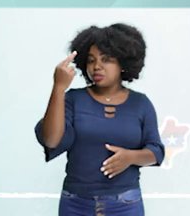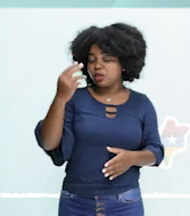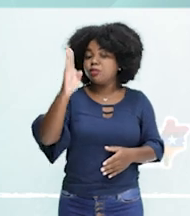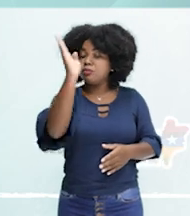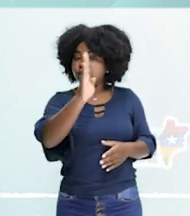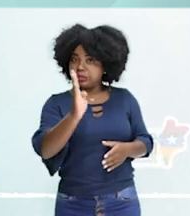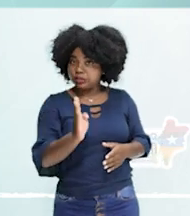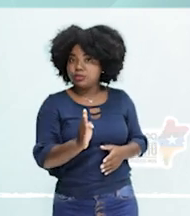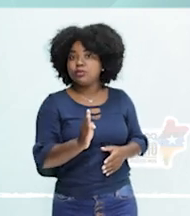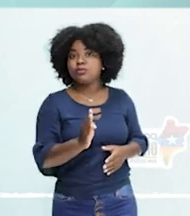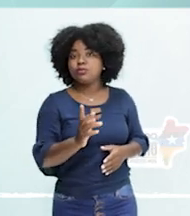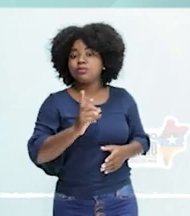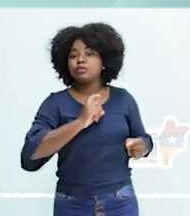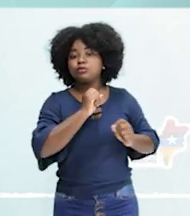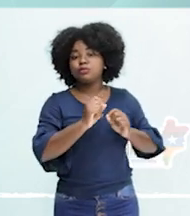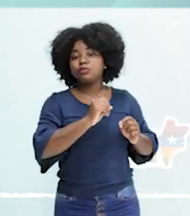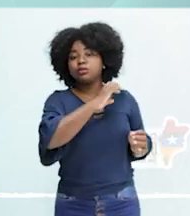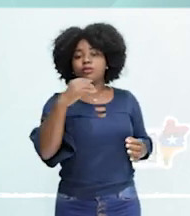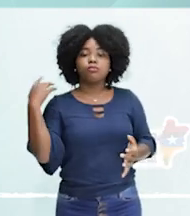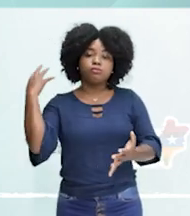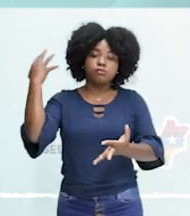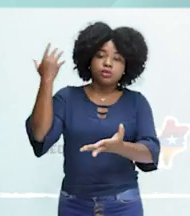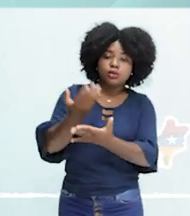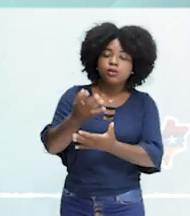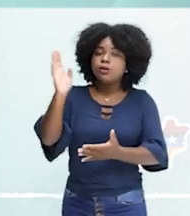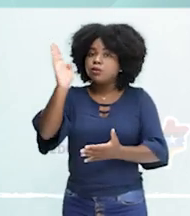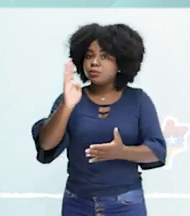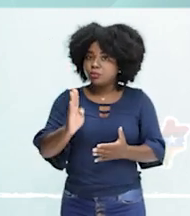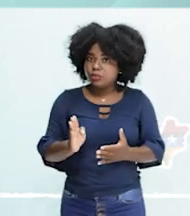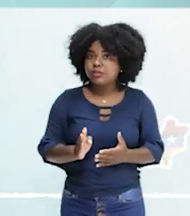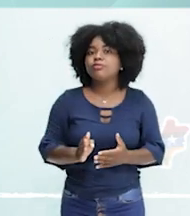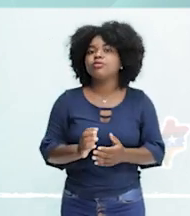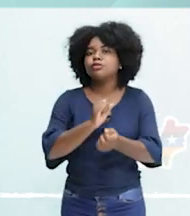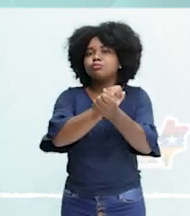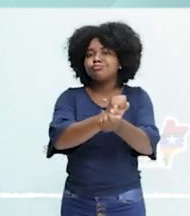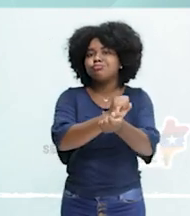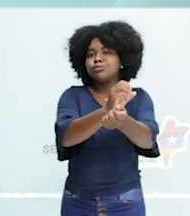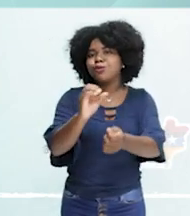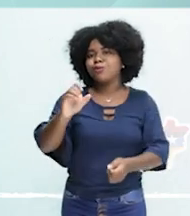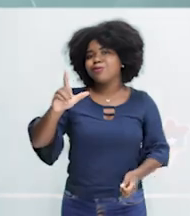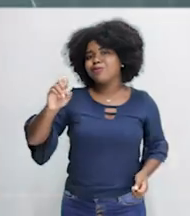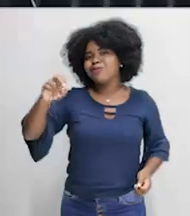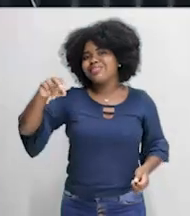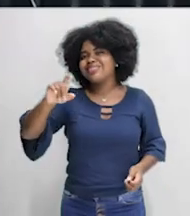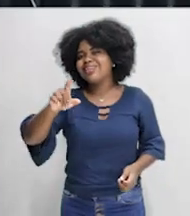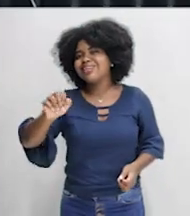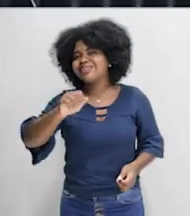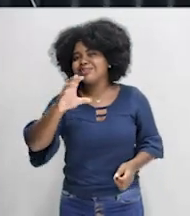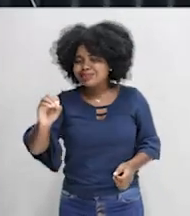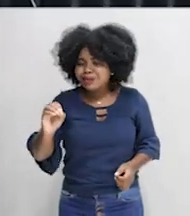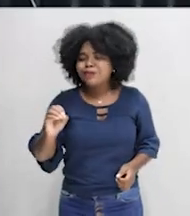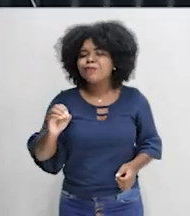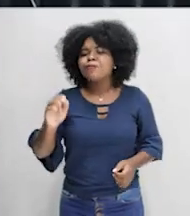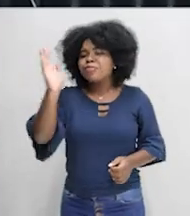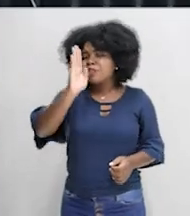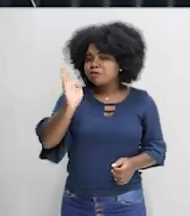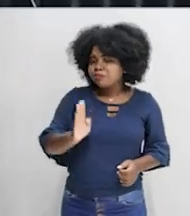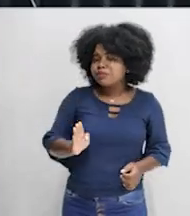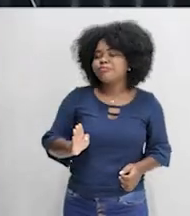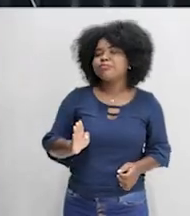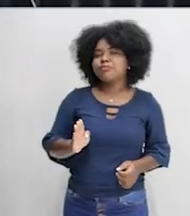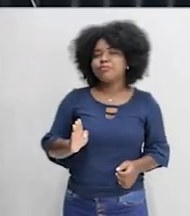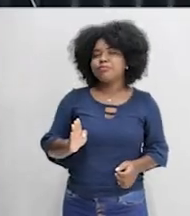vai pegar do nosso processo de colonização, o Brasil foi uma colônia de exploração. Então, o Brasil, quando foi aqui tomado